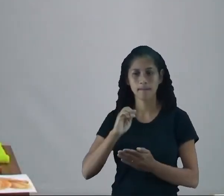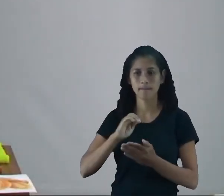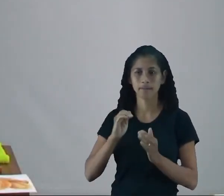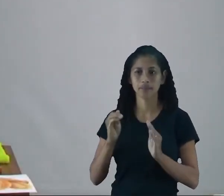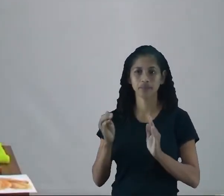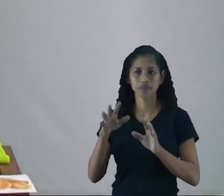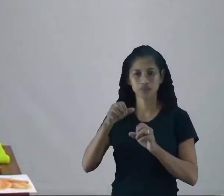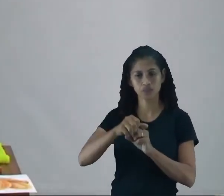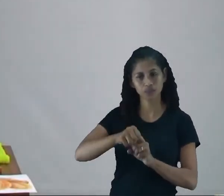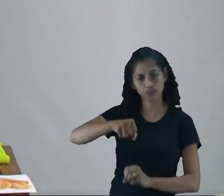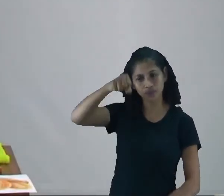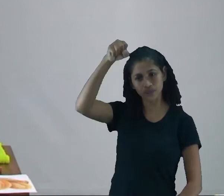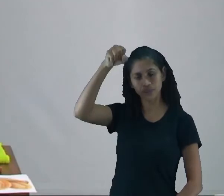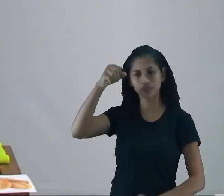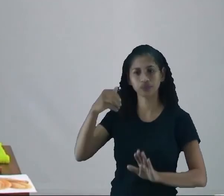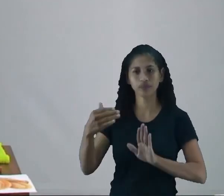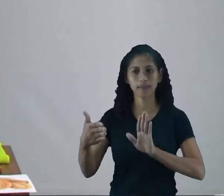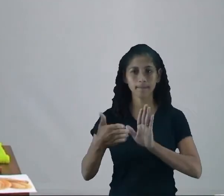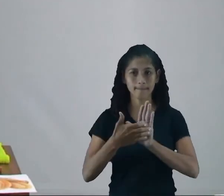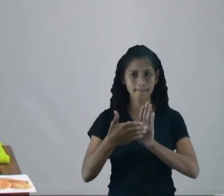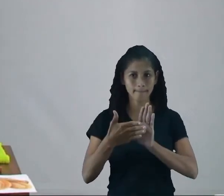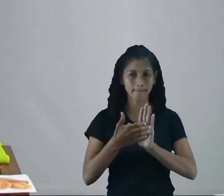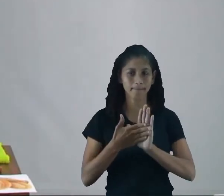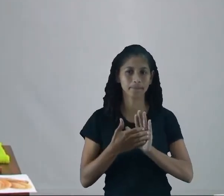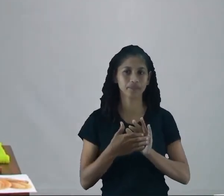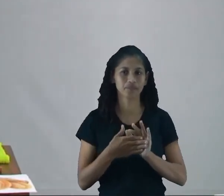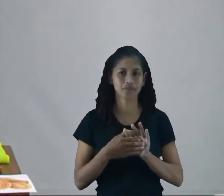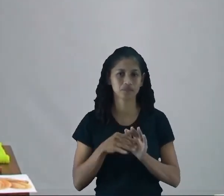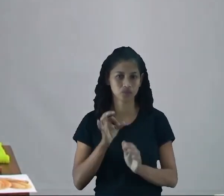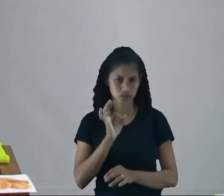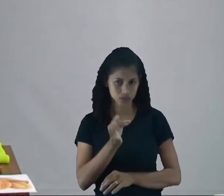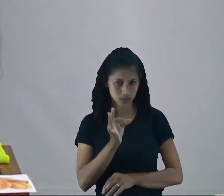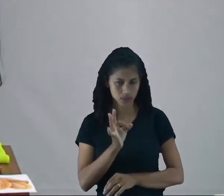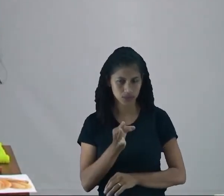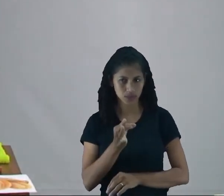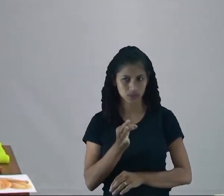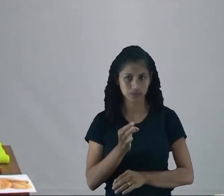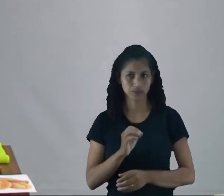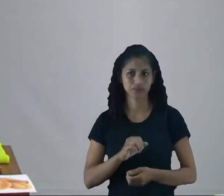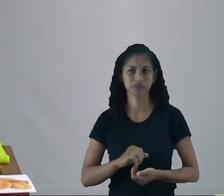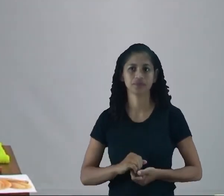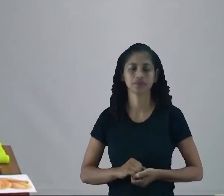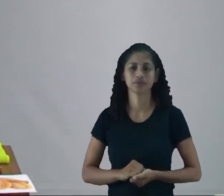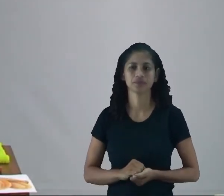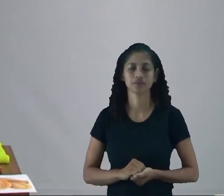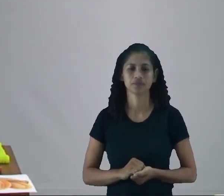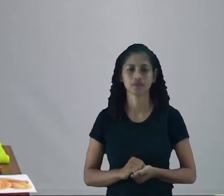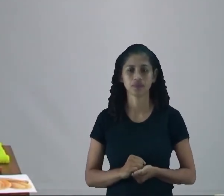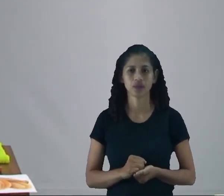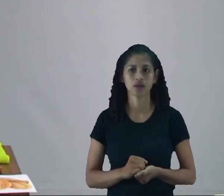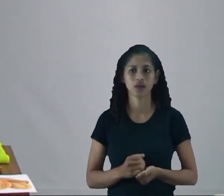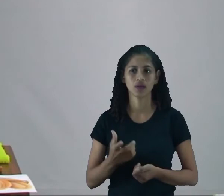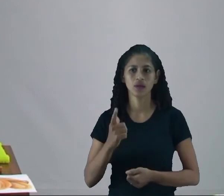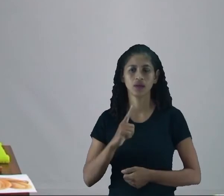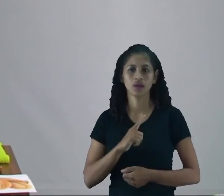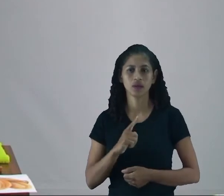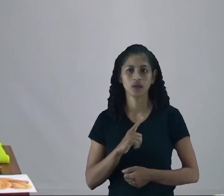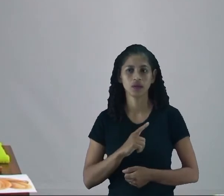no nosso espaço aqui embaixo. Certinho? Muito bem. E aqui nós temos,